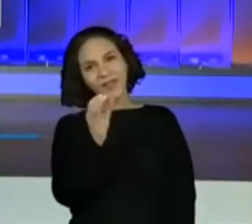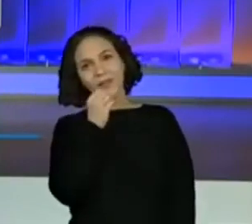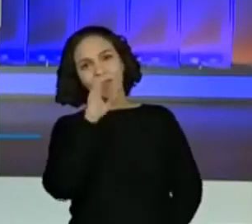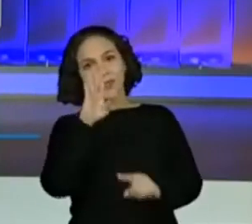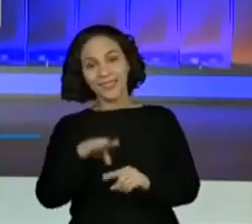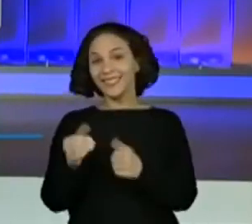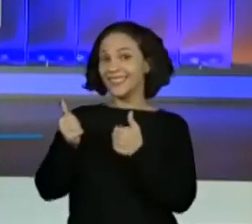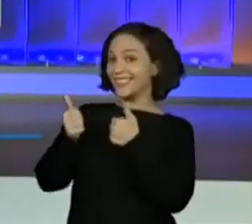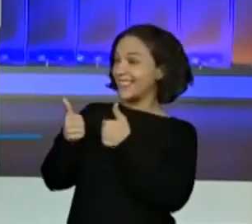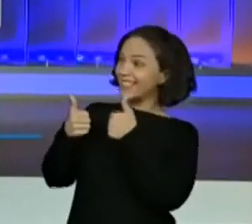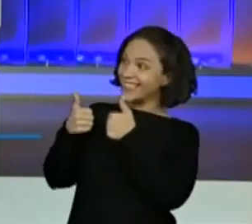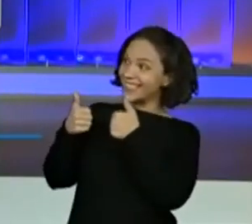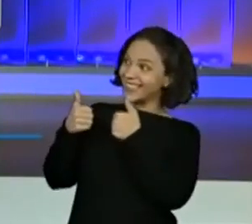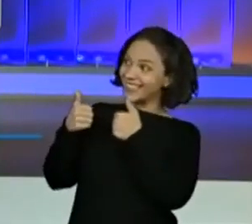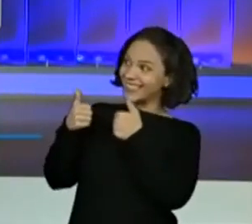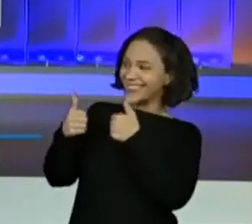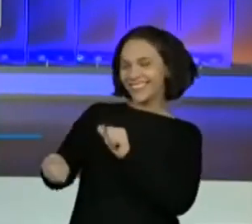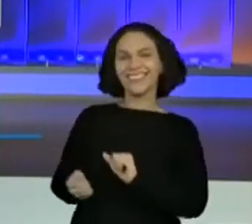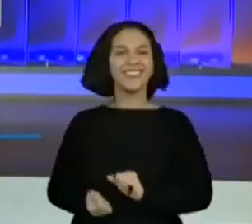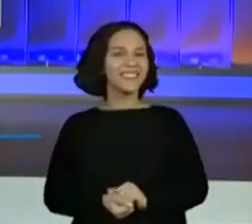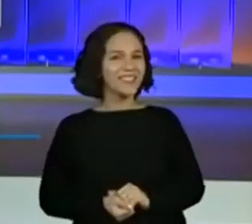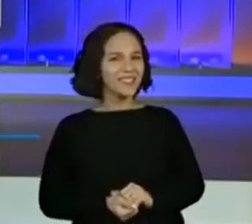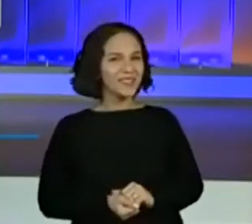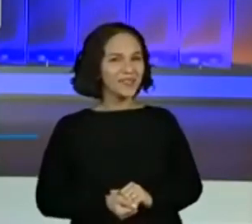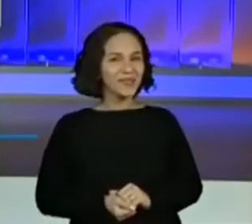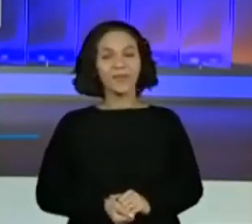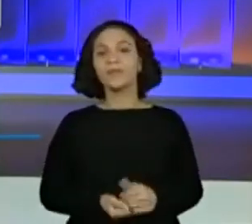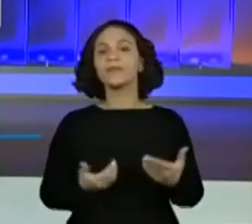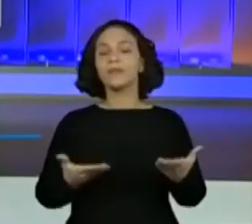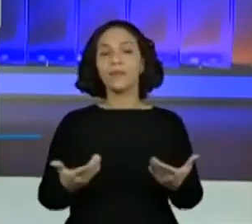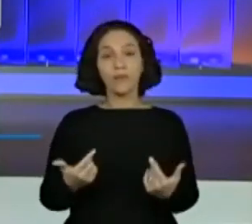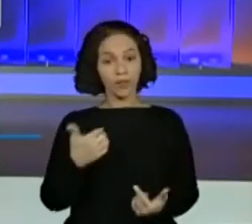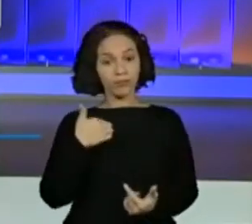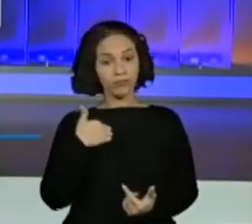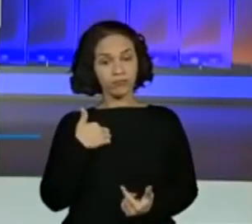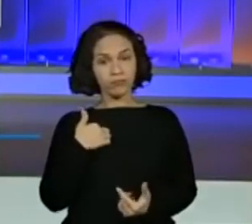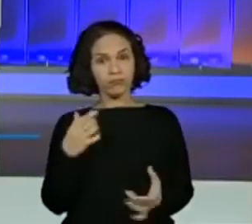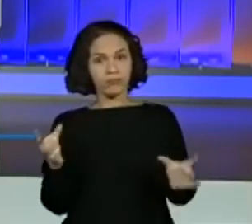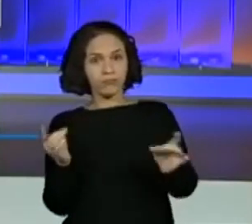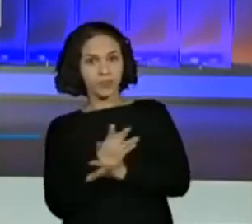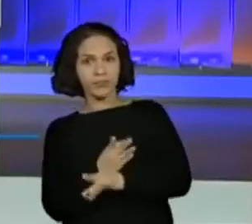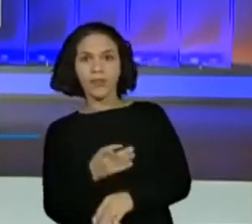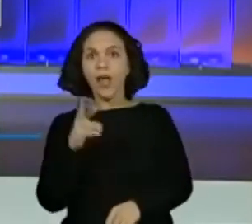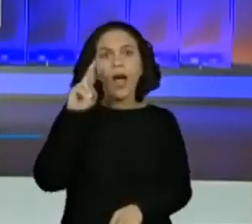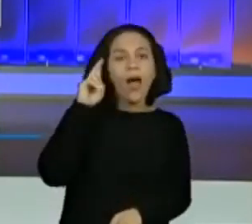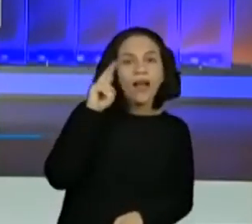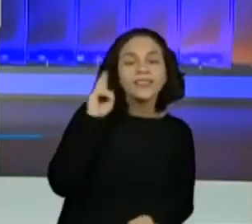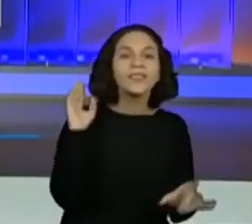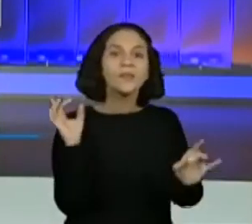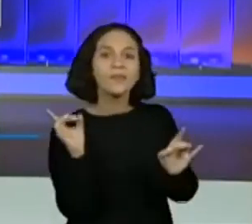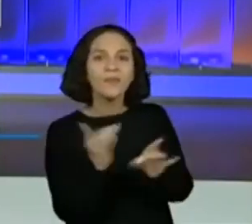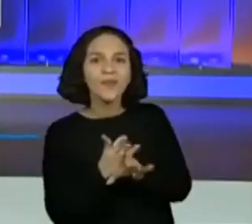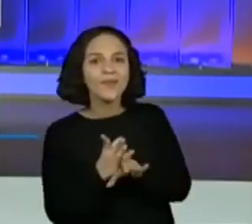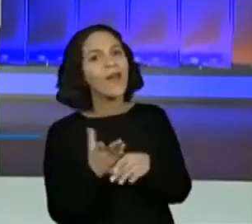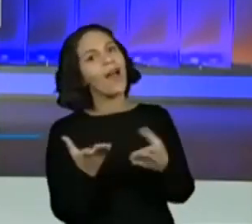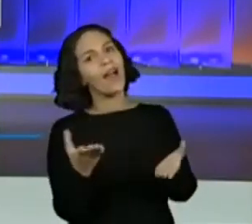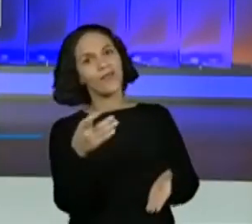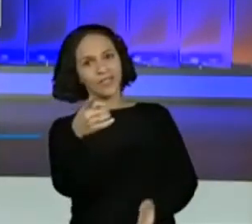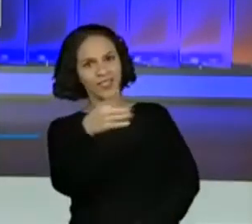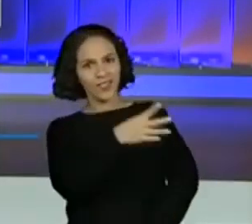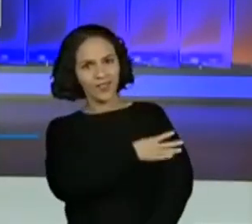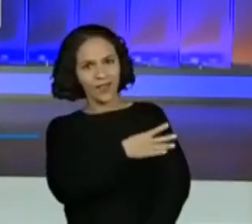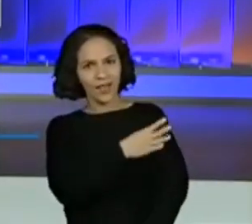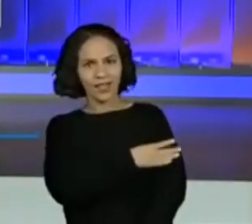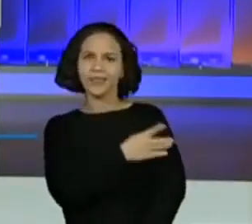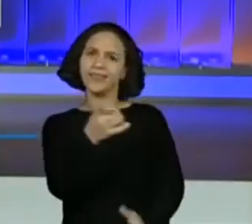preparada? Sim, então, se eu estou preparada, Raíssa está preparada, você do quarto ano tem